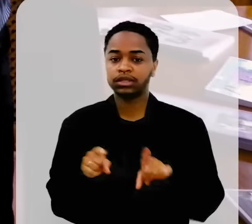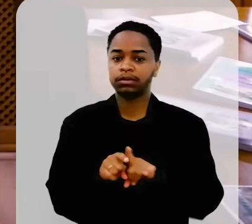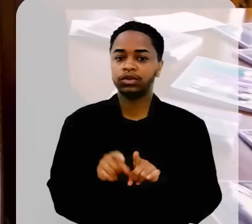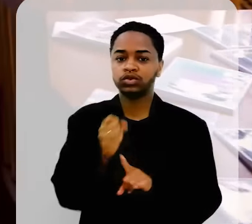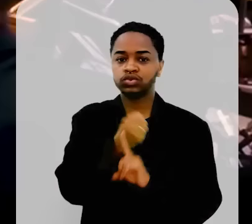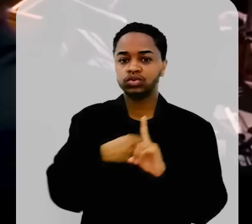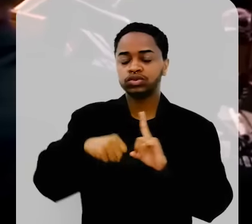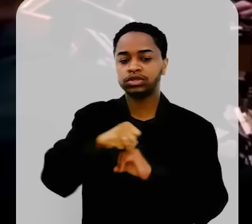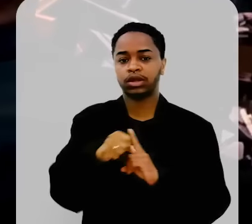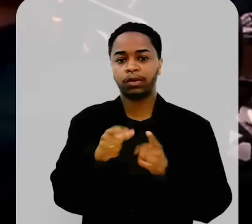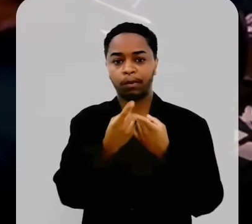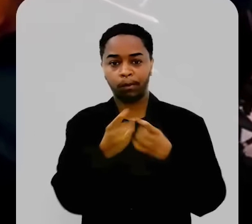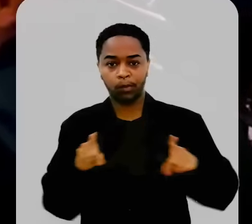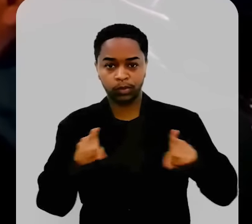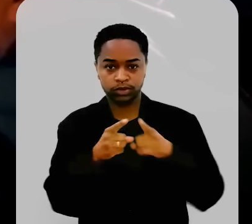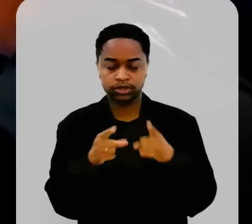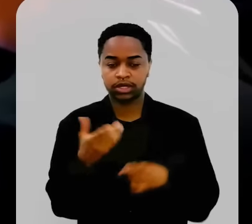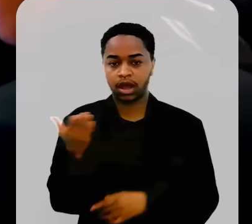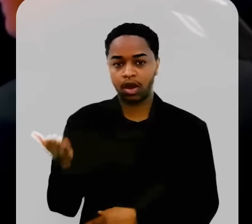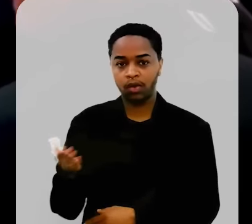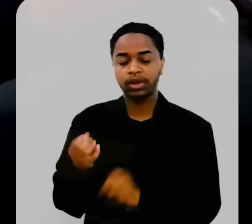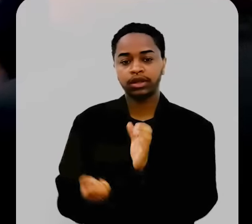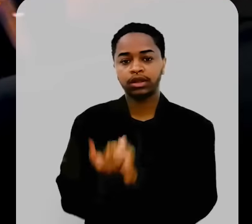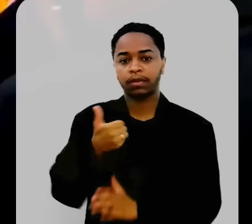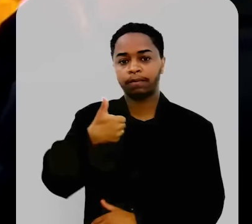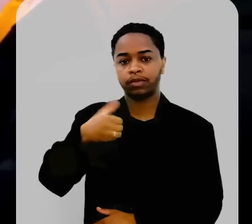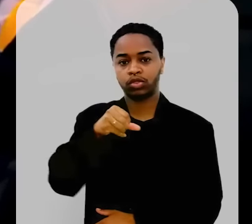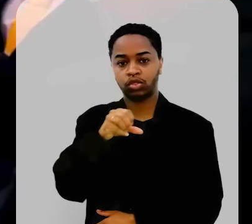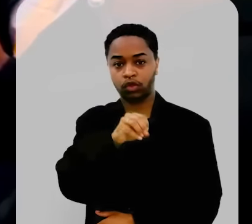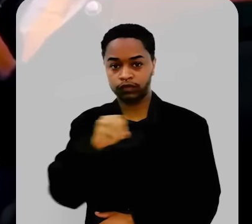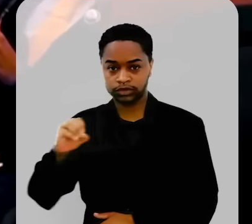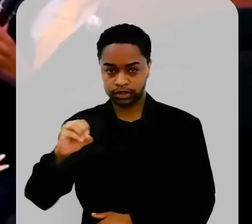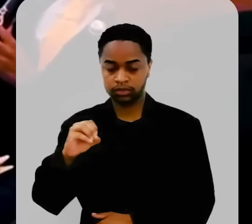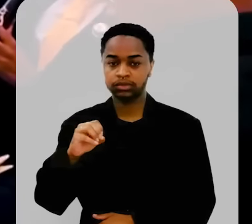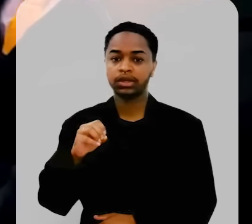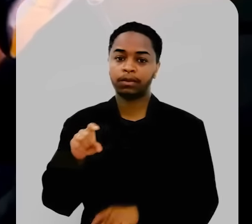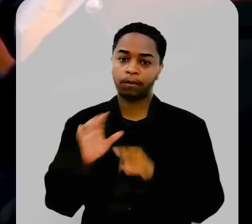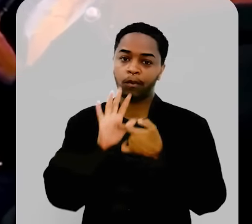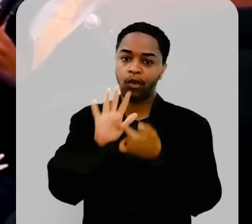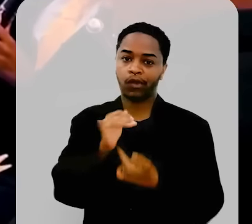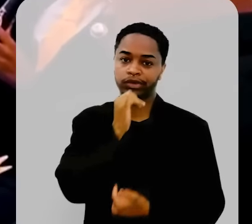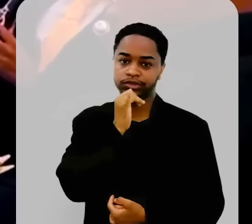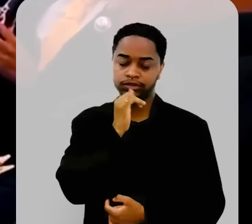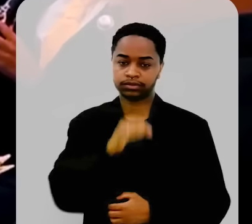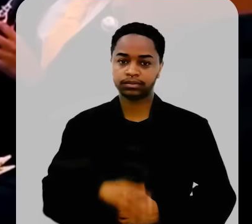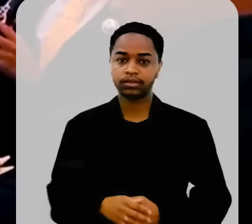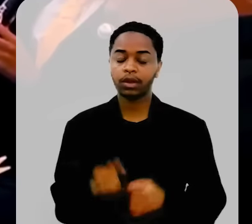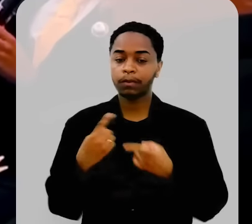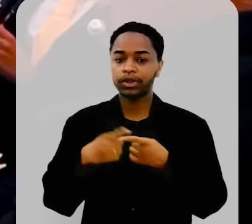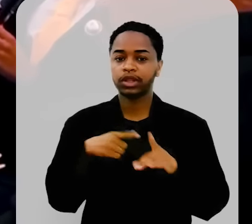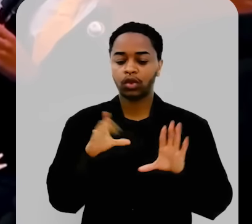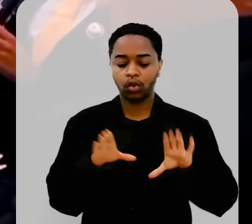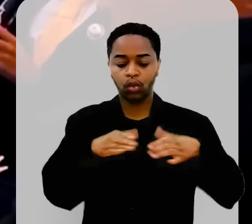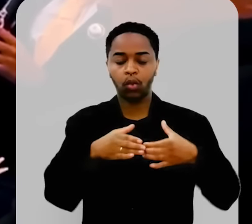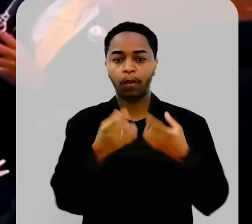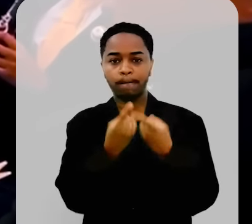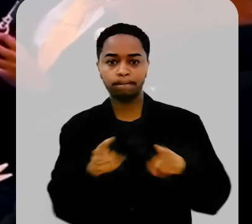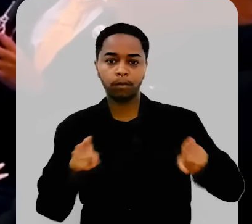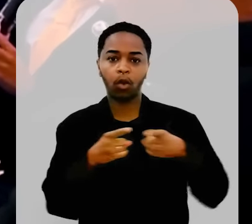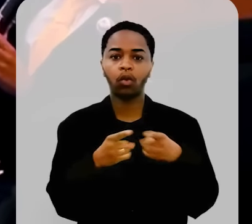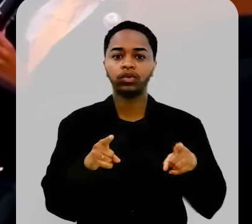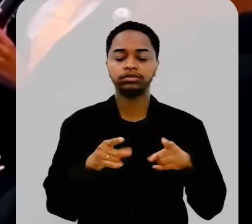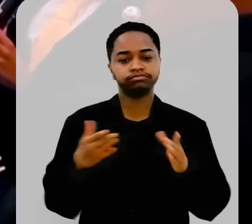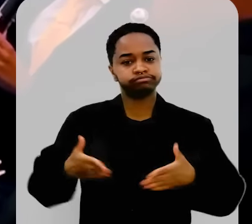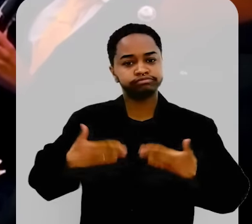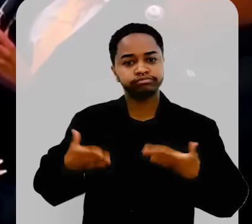pequena. A Sociedade Musical Recreio Boljardinense, fundada em 1900, é um bom exemplo. Uma